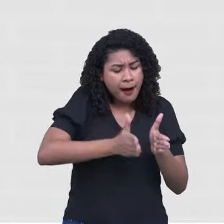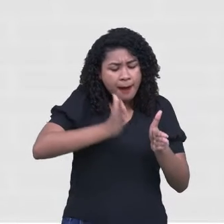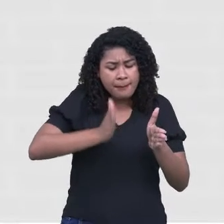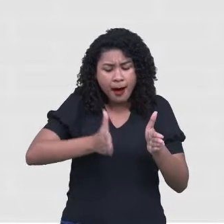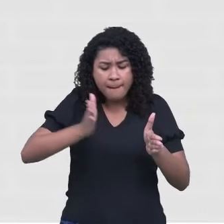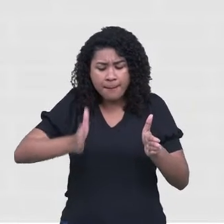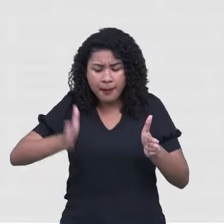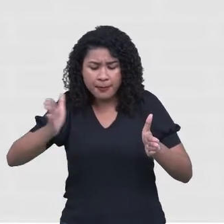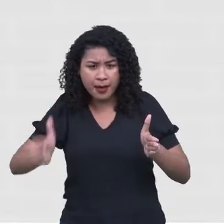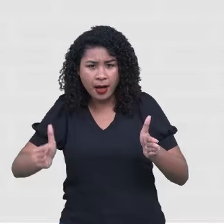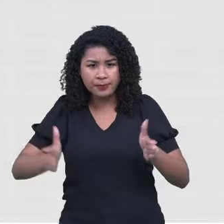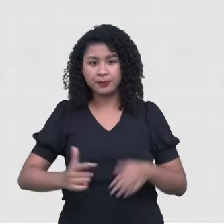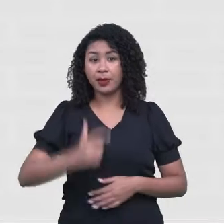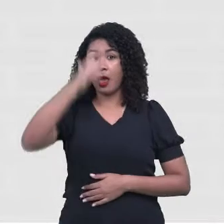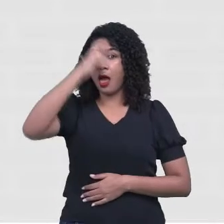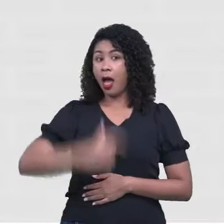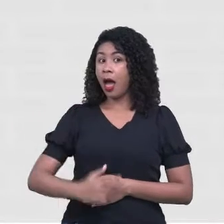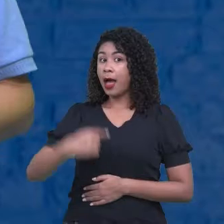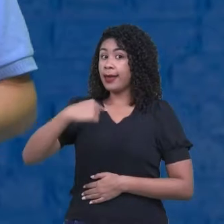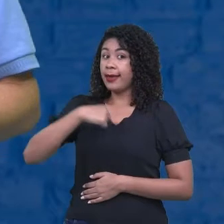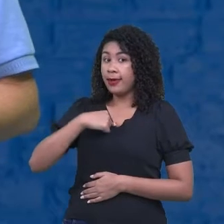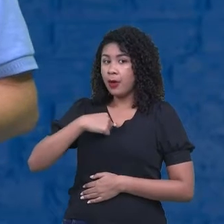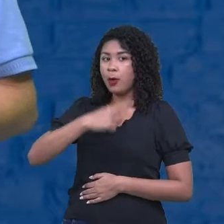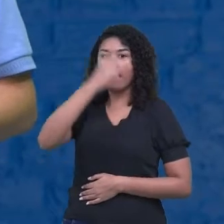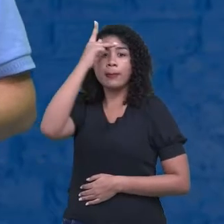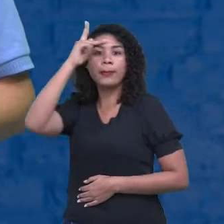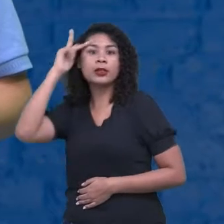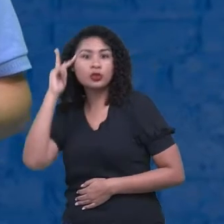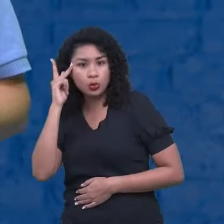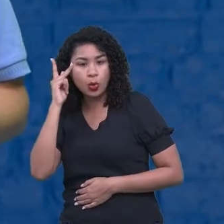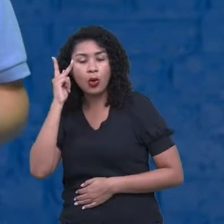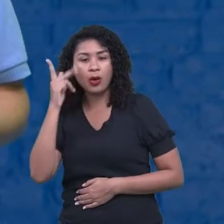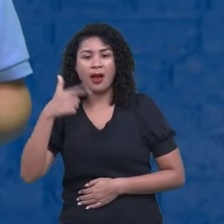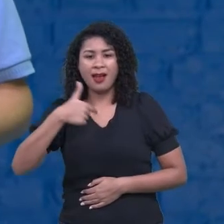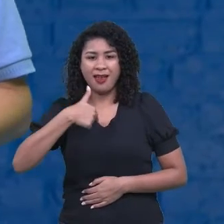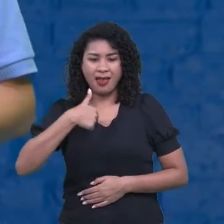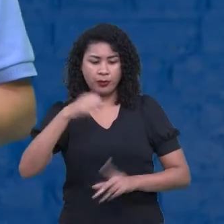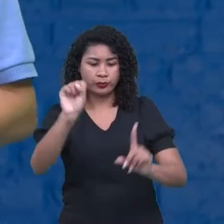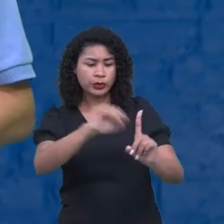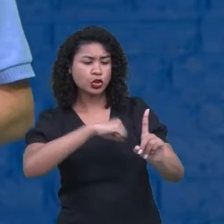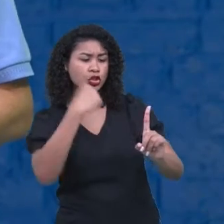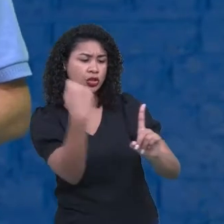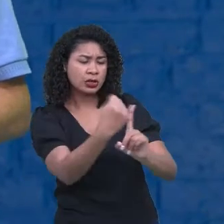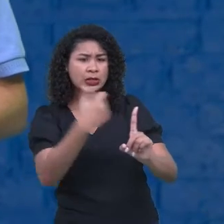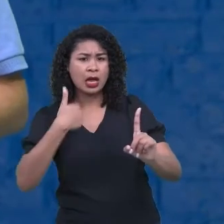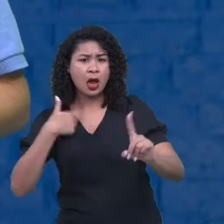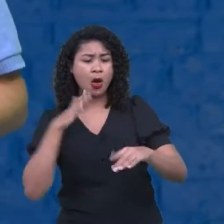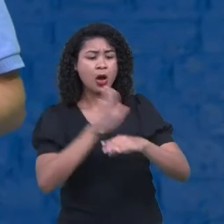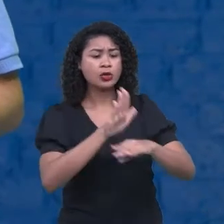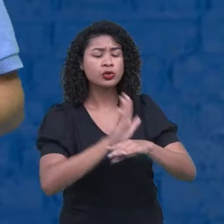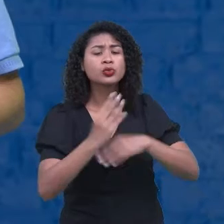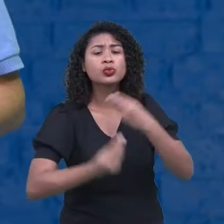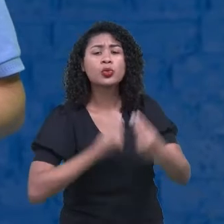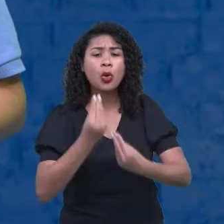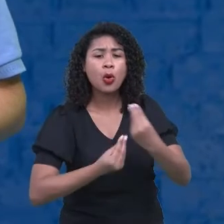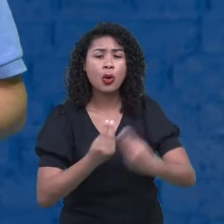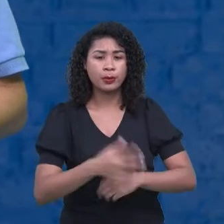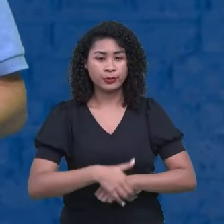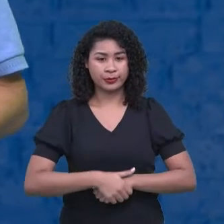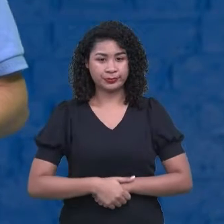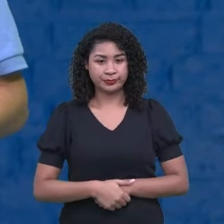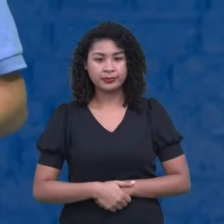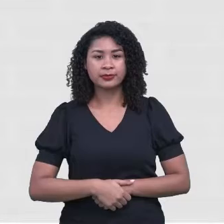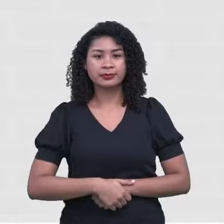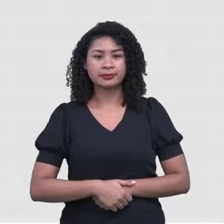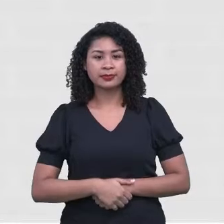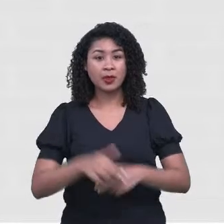pessoa, eu enquanto o que eu estou contribuindo para a minha sociedade. Os benefícios que eu vou causar. Aí vem o que? Desenvolvimento